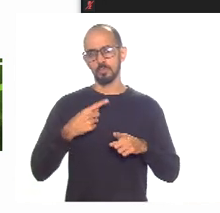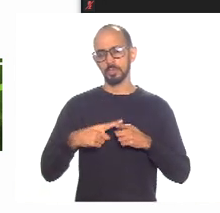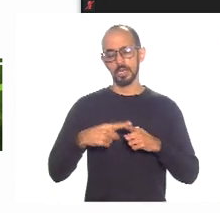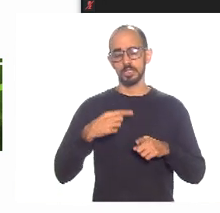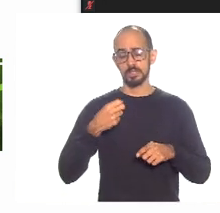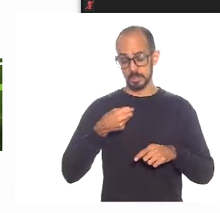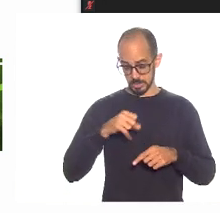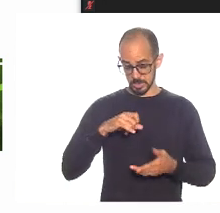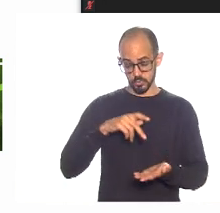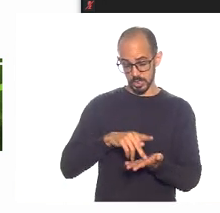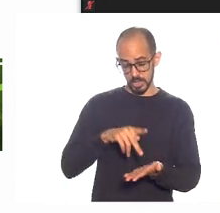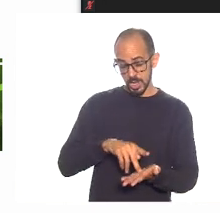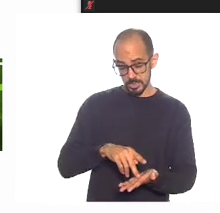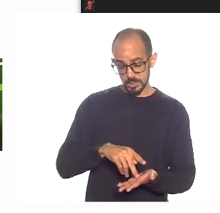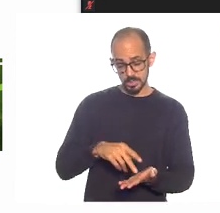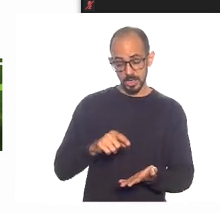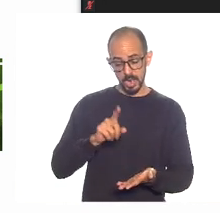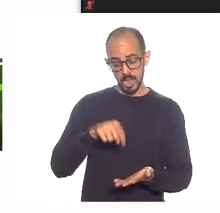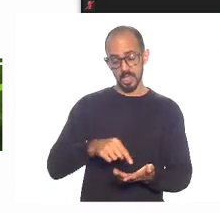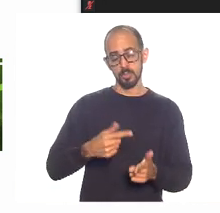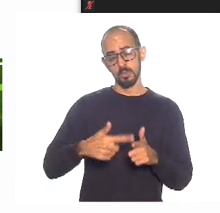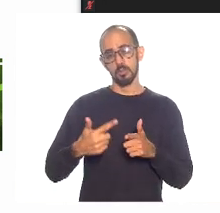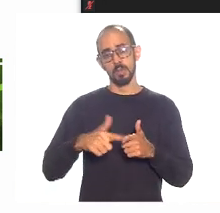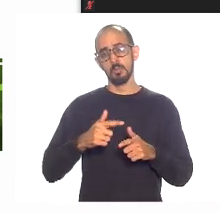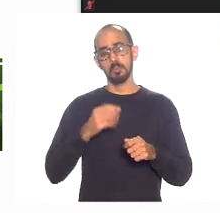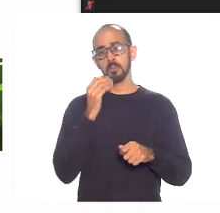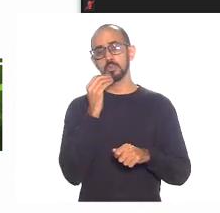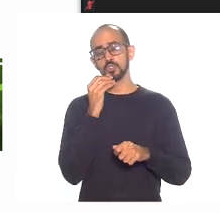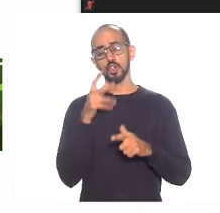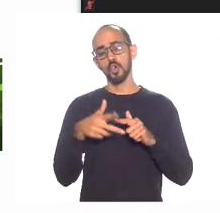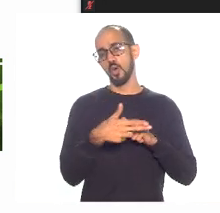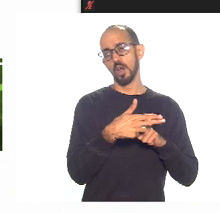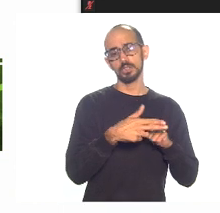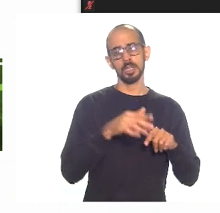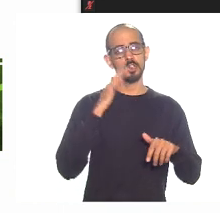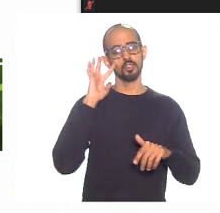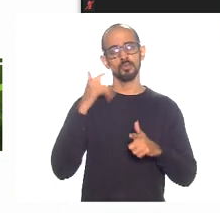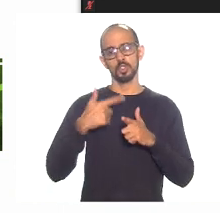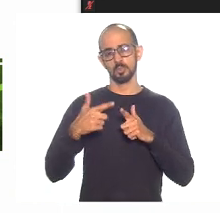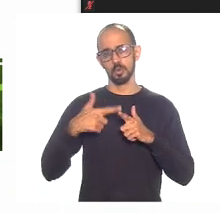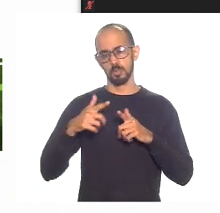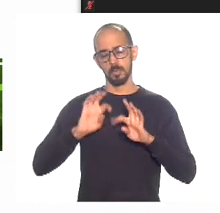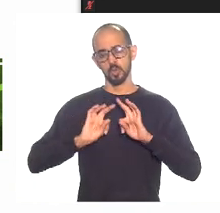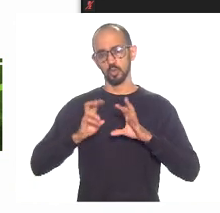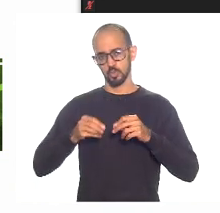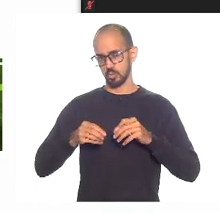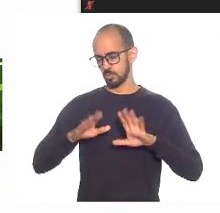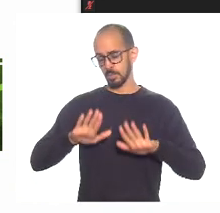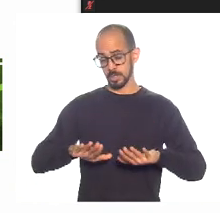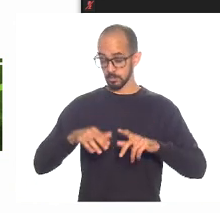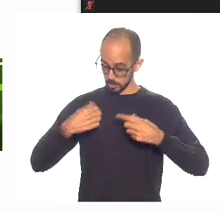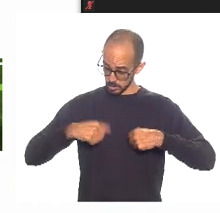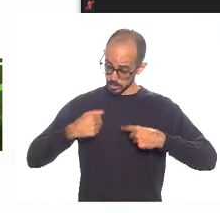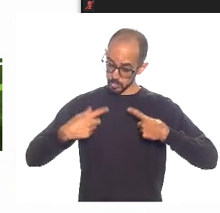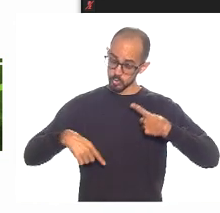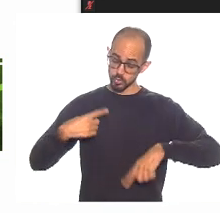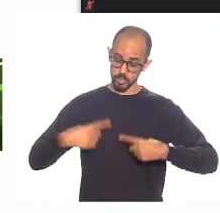fiscal e nossa crise fiscal estaria resolvida, mas não deriva disso. Embora eu acho que tem que discutir isso. Pode ir.